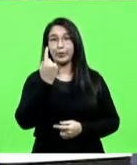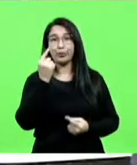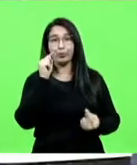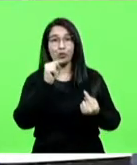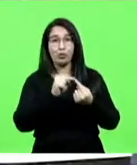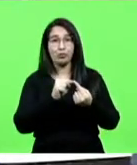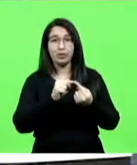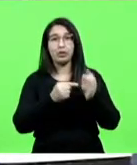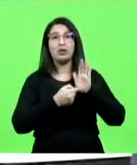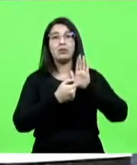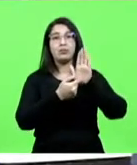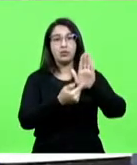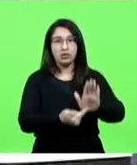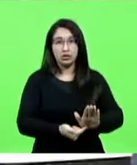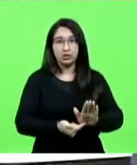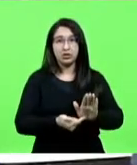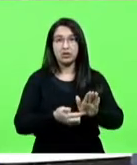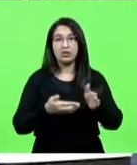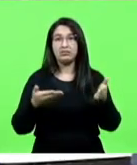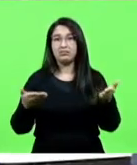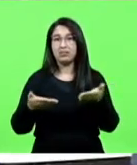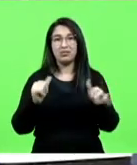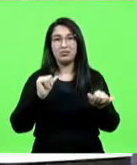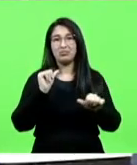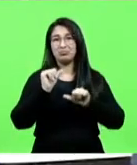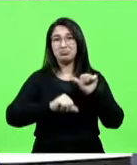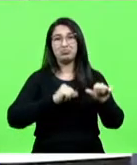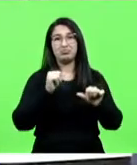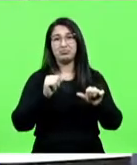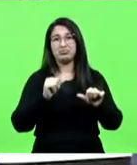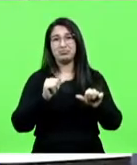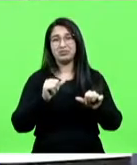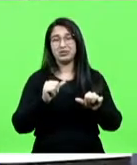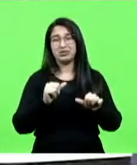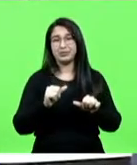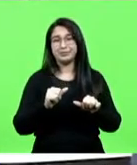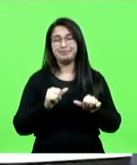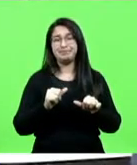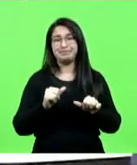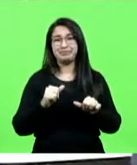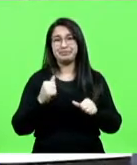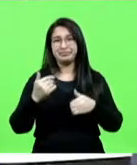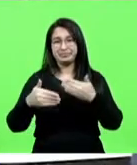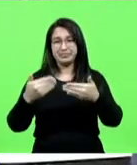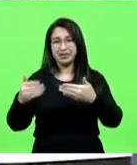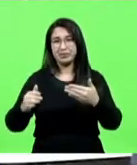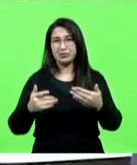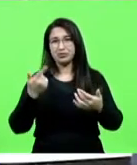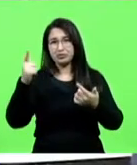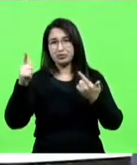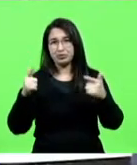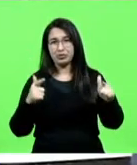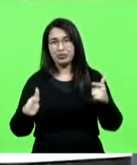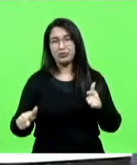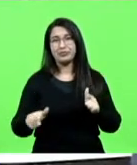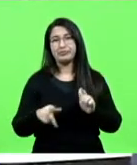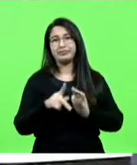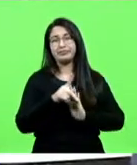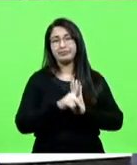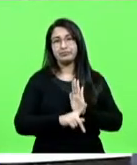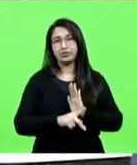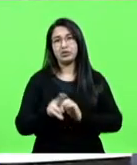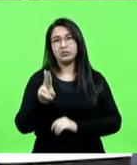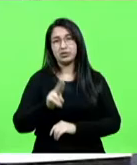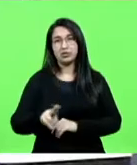apresentei com objetivo, e foi realmente abrindo, assim, a possibilidade de outro programa ser